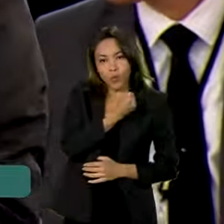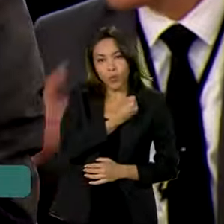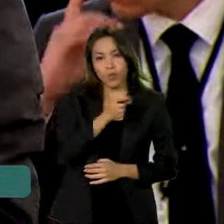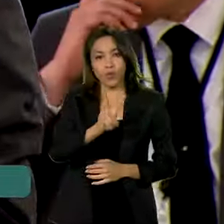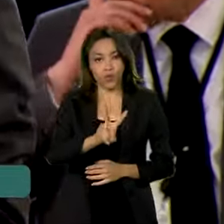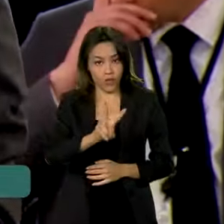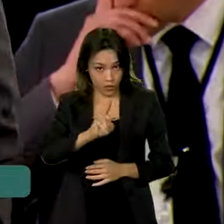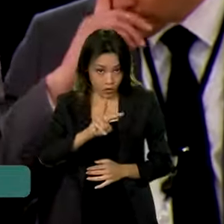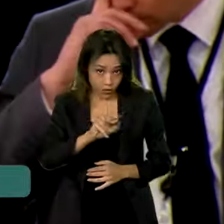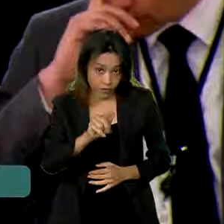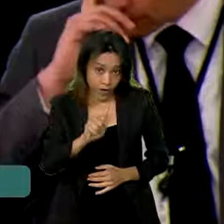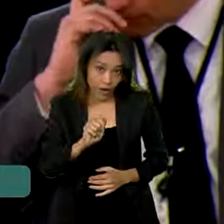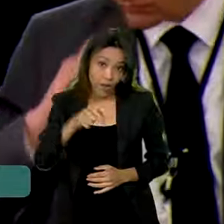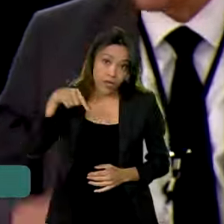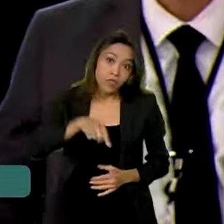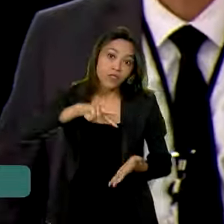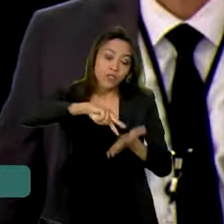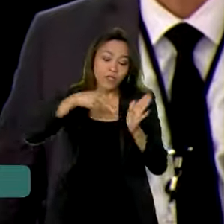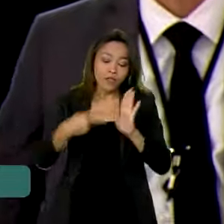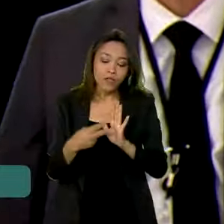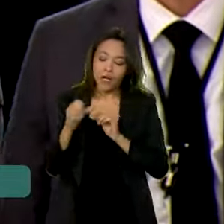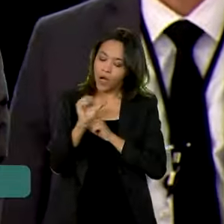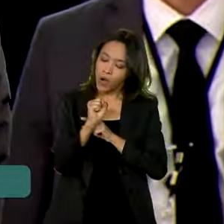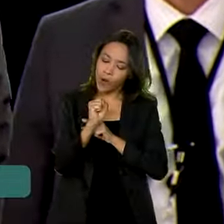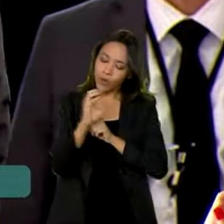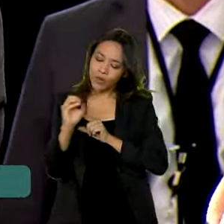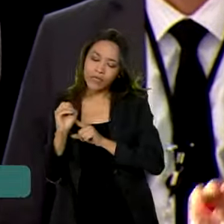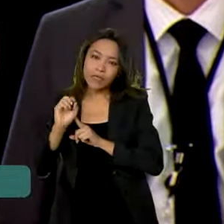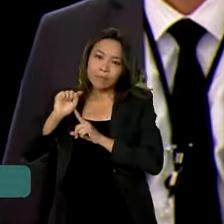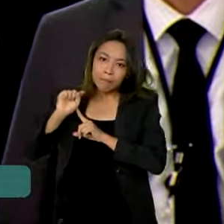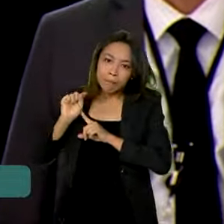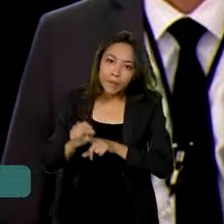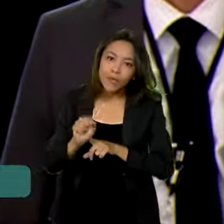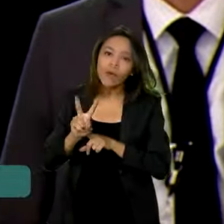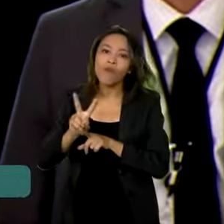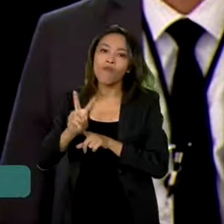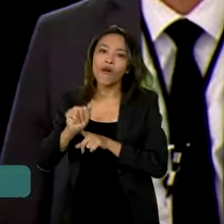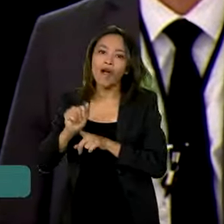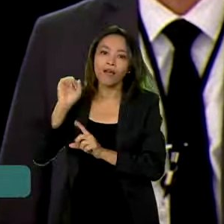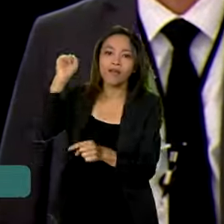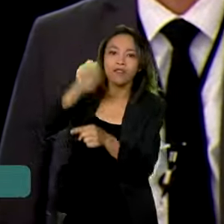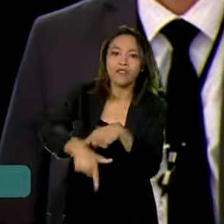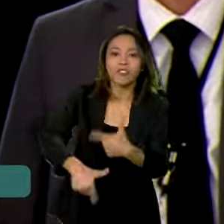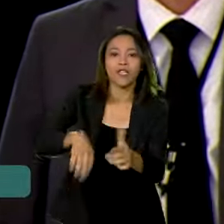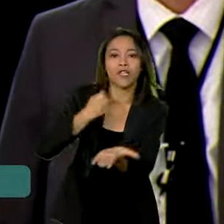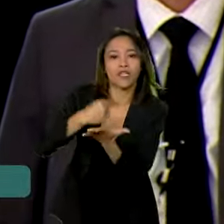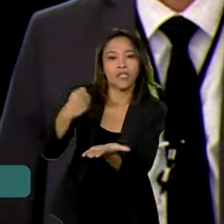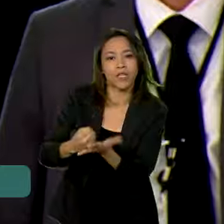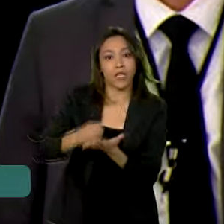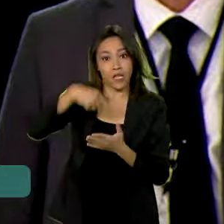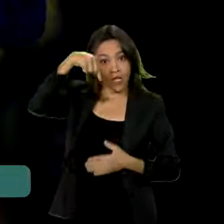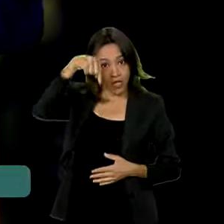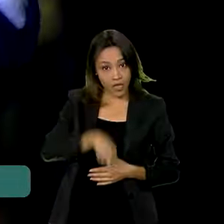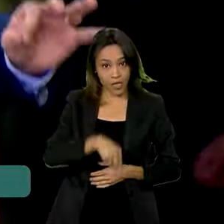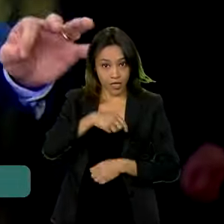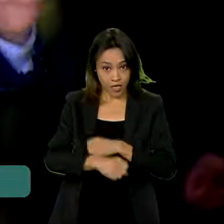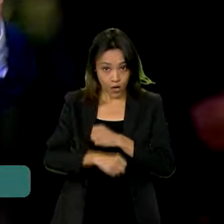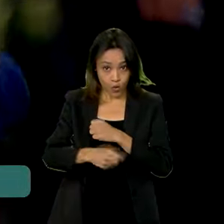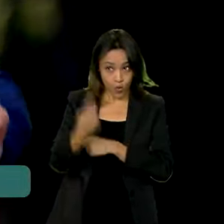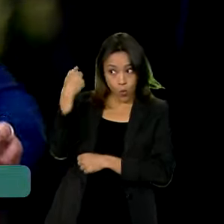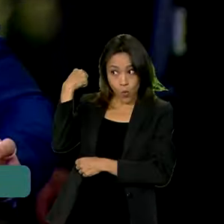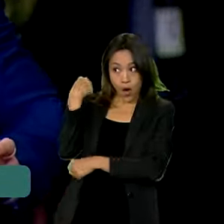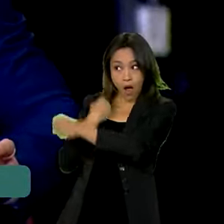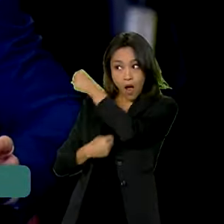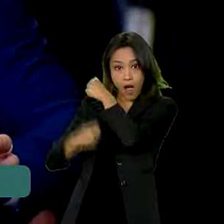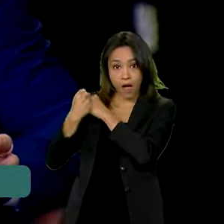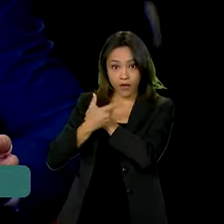presidente. Isso são 800 mil vagas de trabalho novas só no ano de 2023. Para o João,